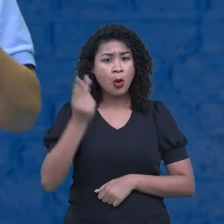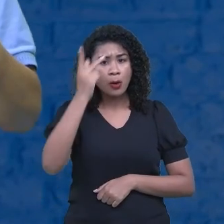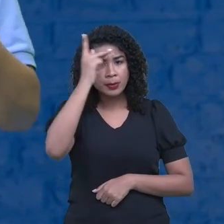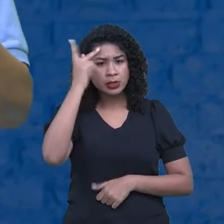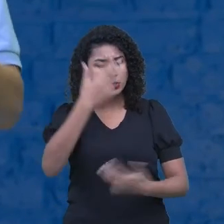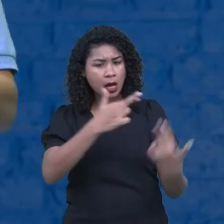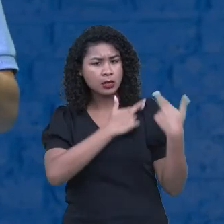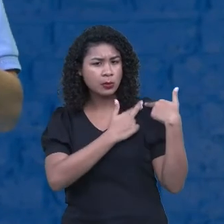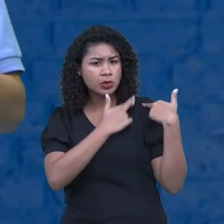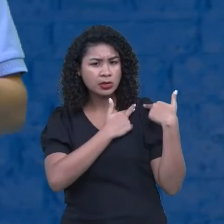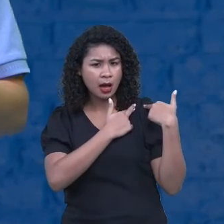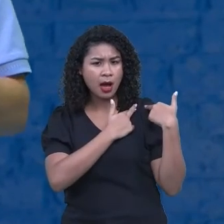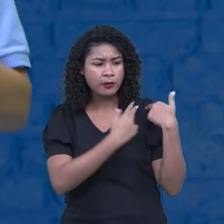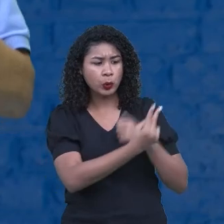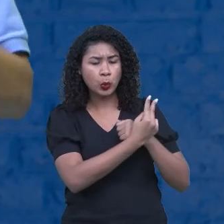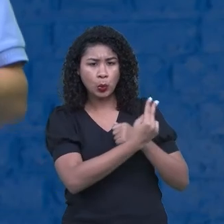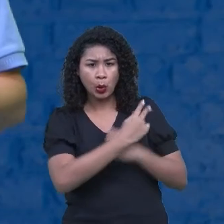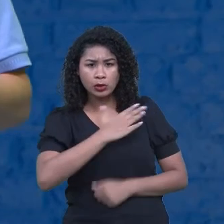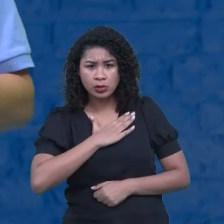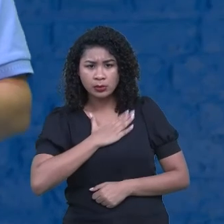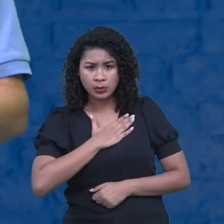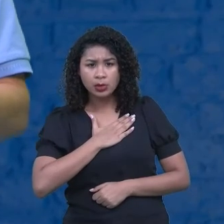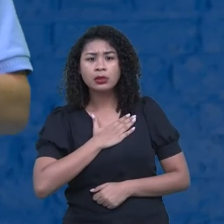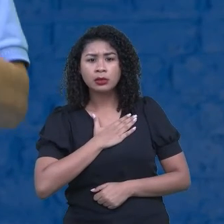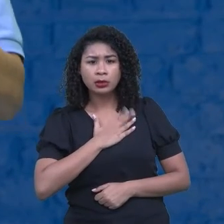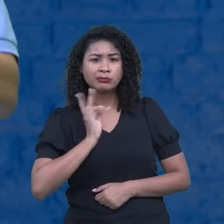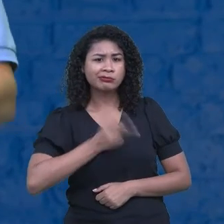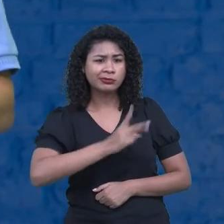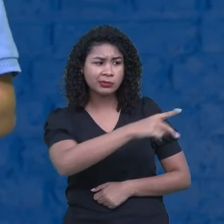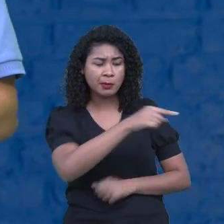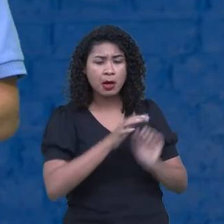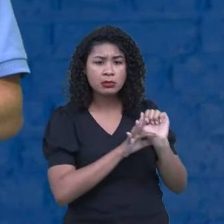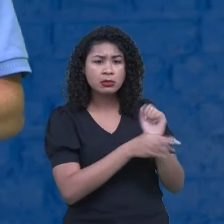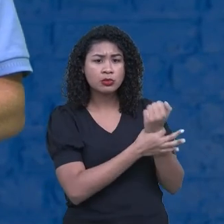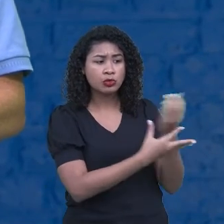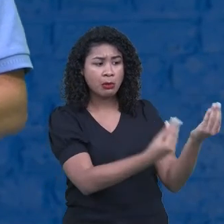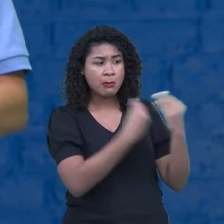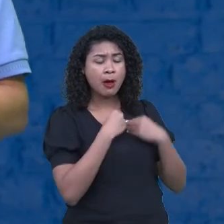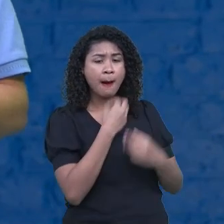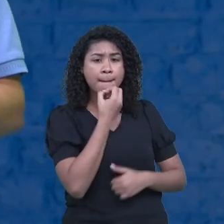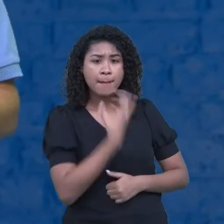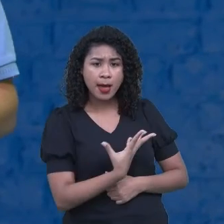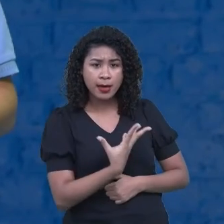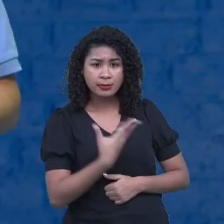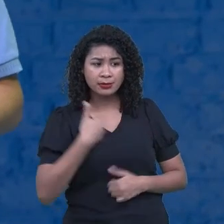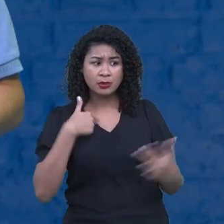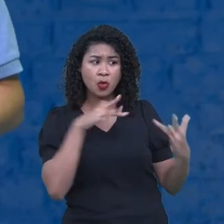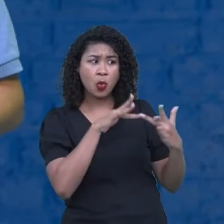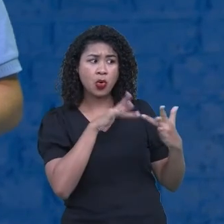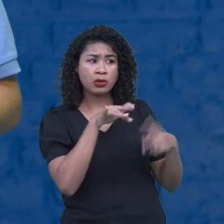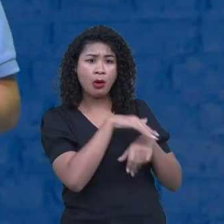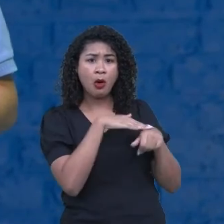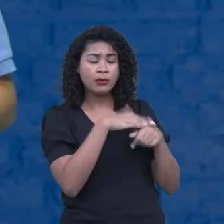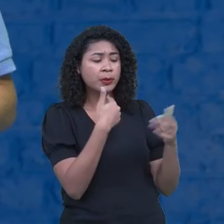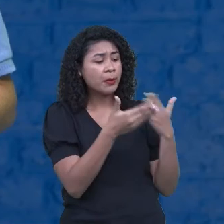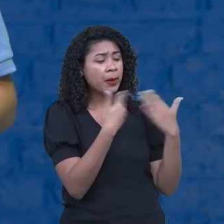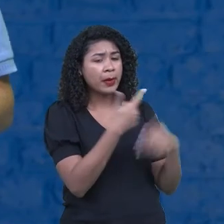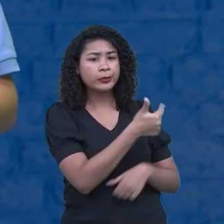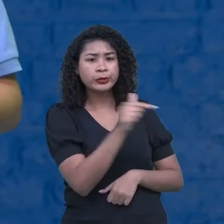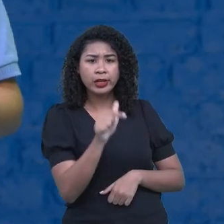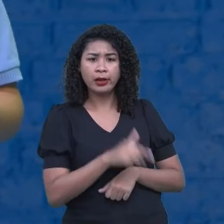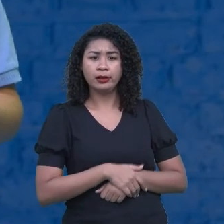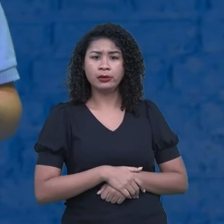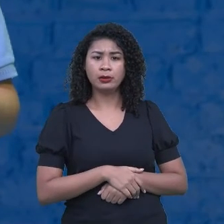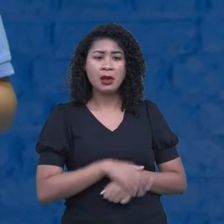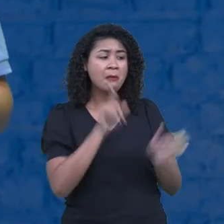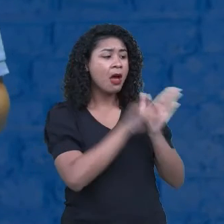Mas sim a pessoa que cuida de mim, a pessoa que zela por mim, a pessoa que quer o meu bem. Também perguntar se ela está precisando de